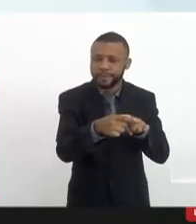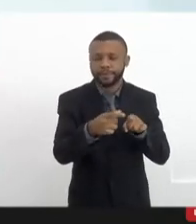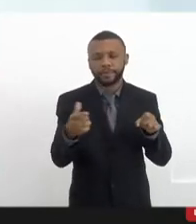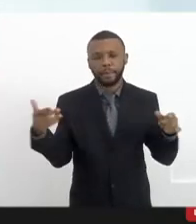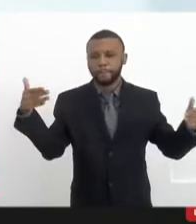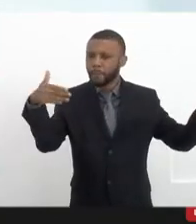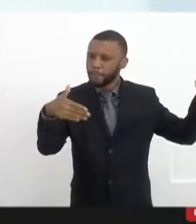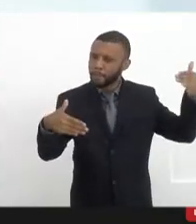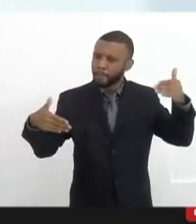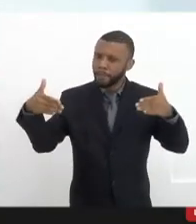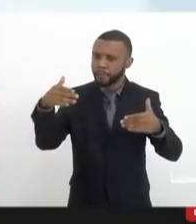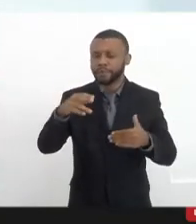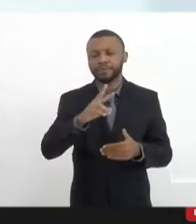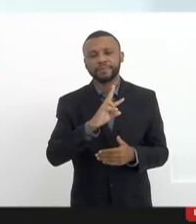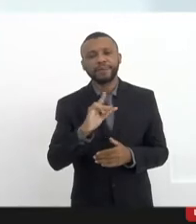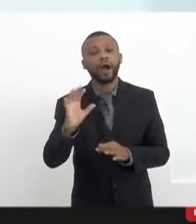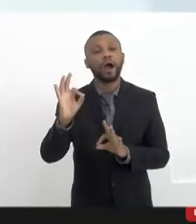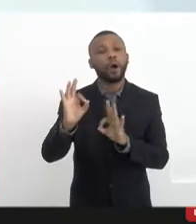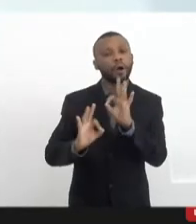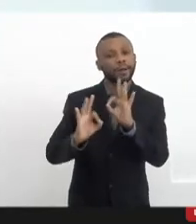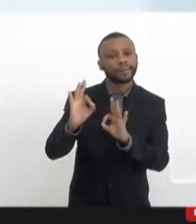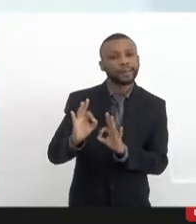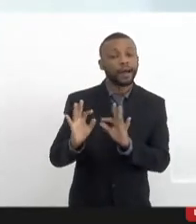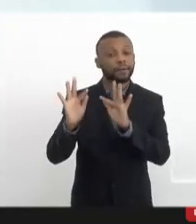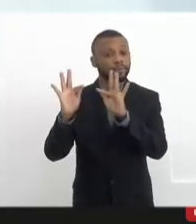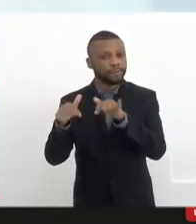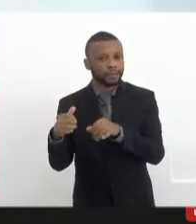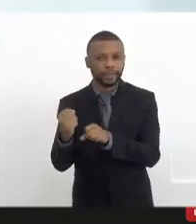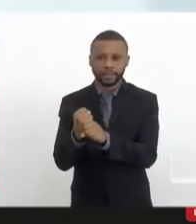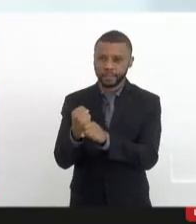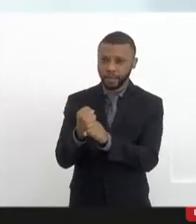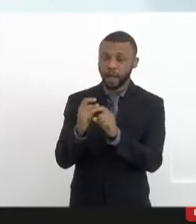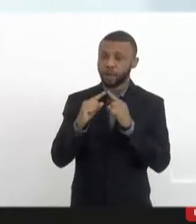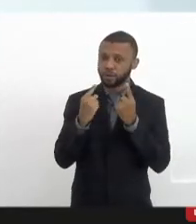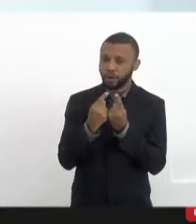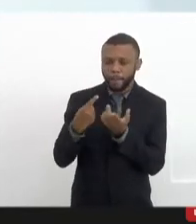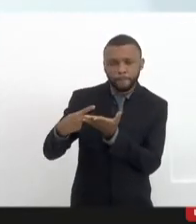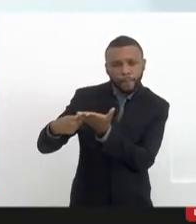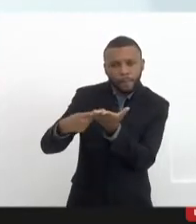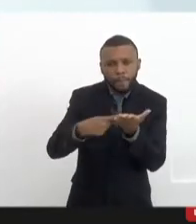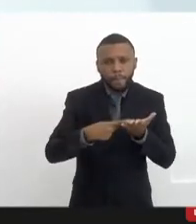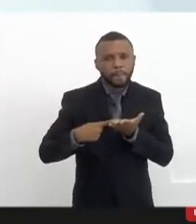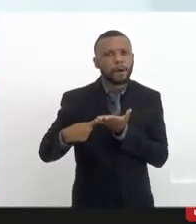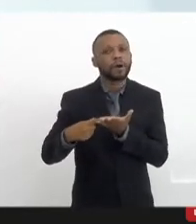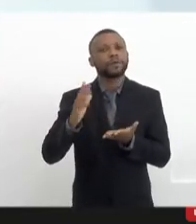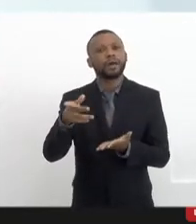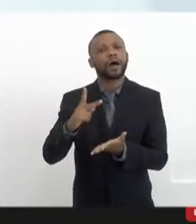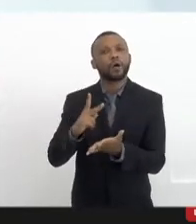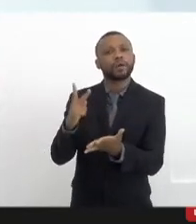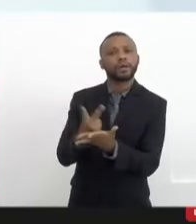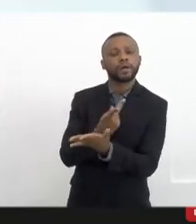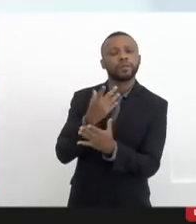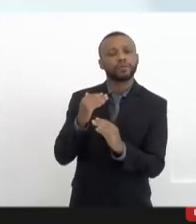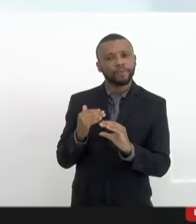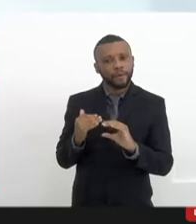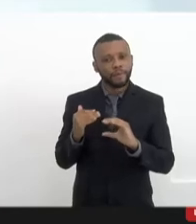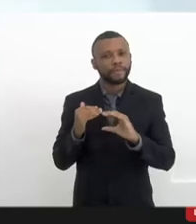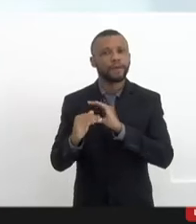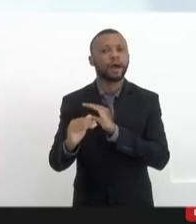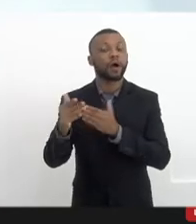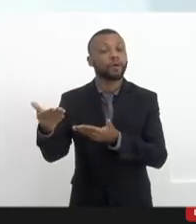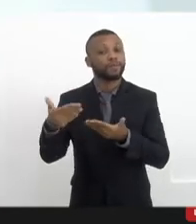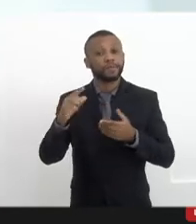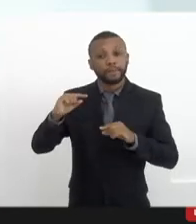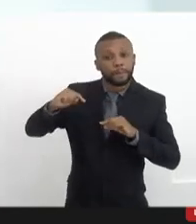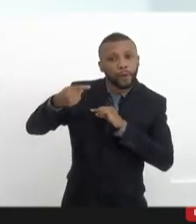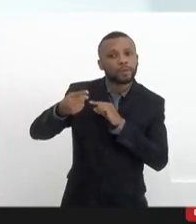organizar ainda para o final desse ano, as reuniões estão acontecendo e vou mandar convite para a próxima reunião